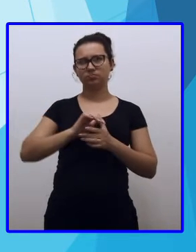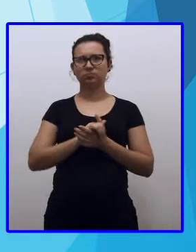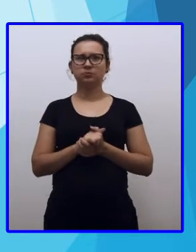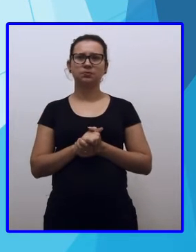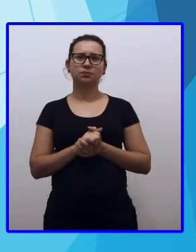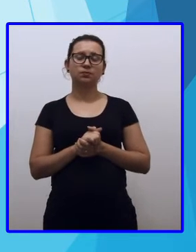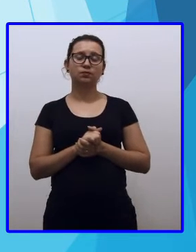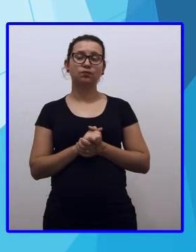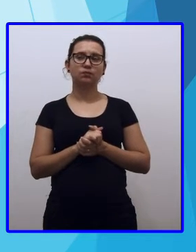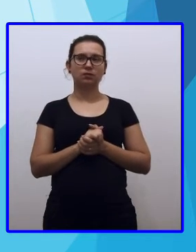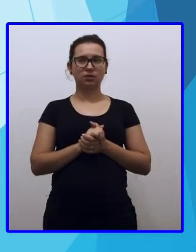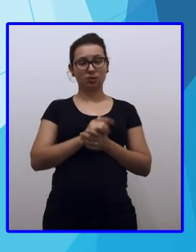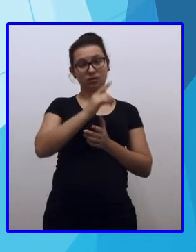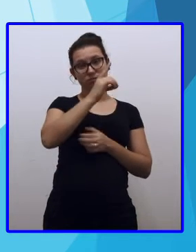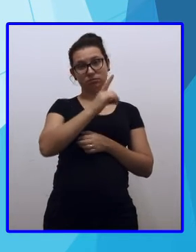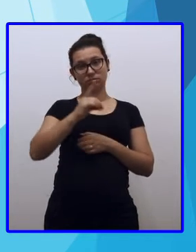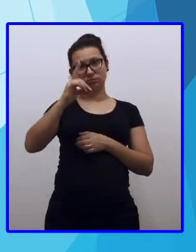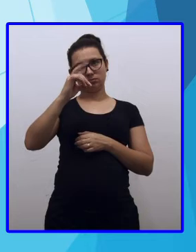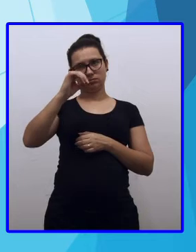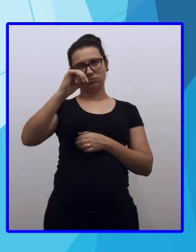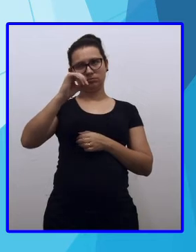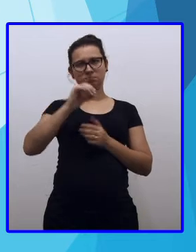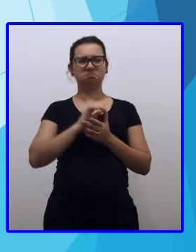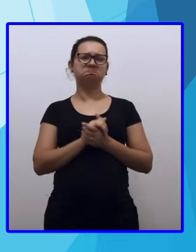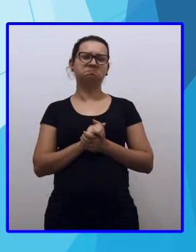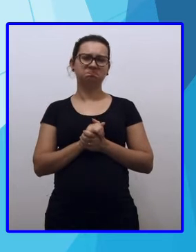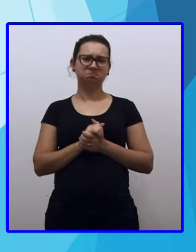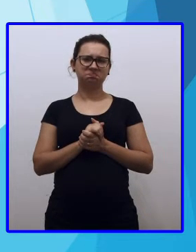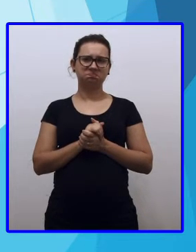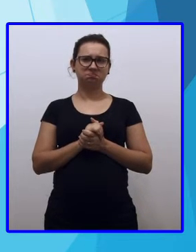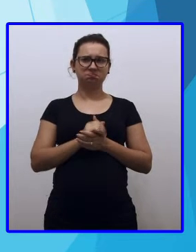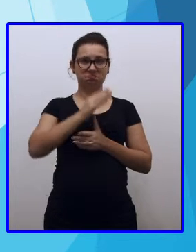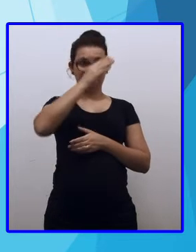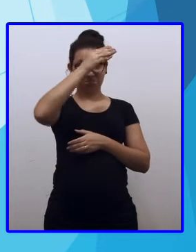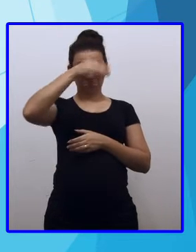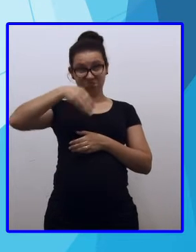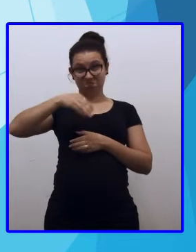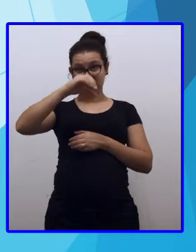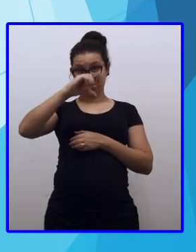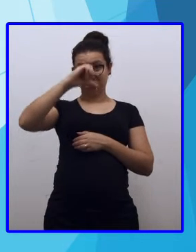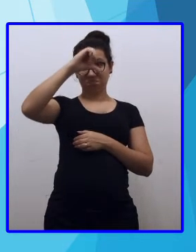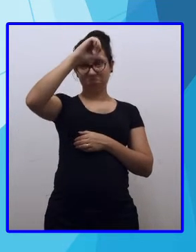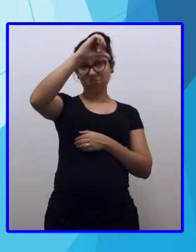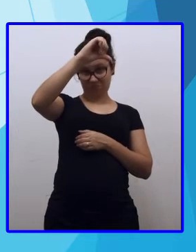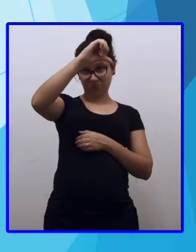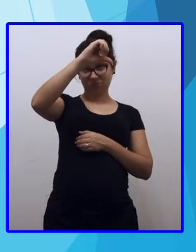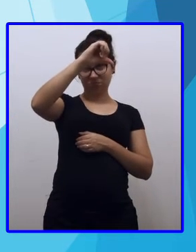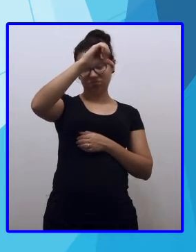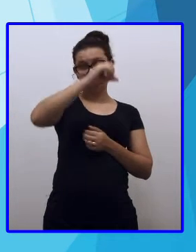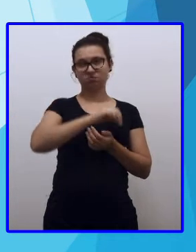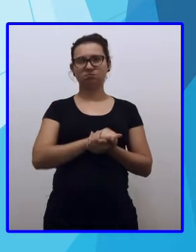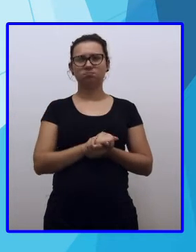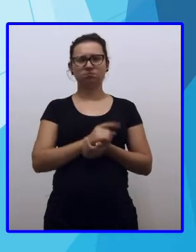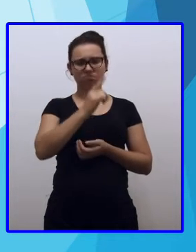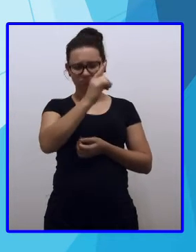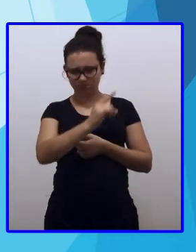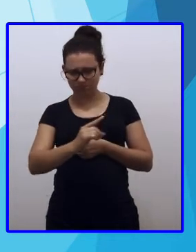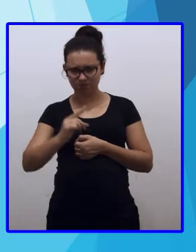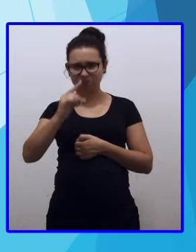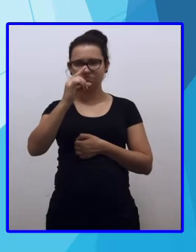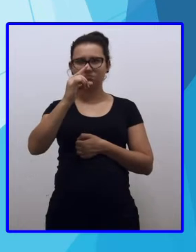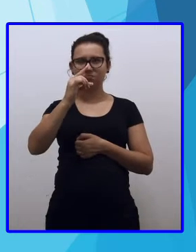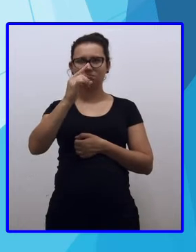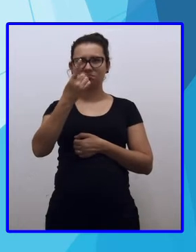E agora vai ganhar dez. Dez. Faço a troca. Fica valendo nove. E a